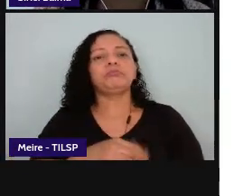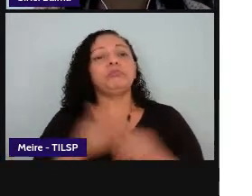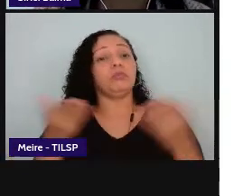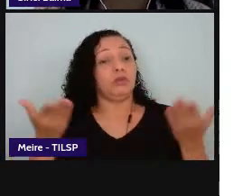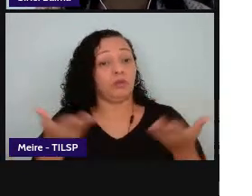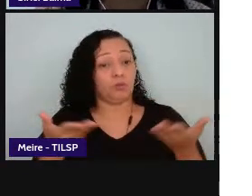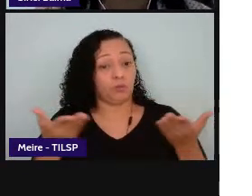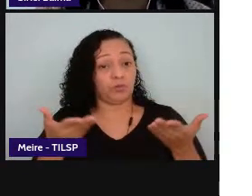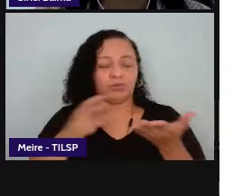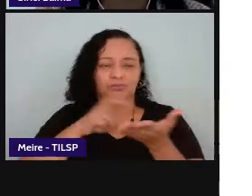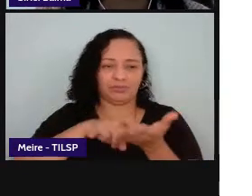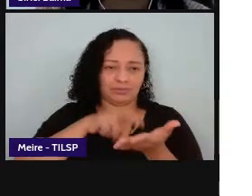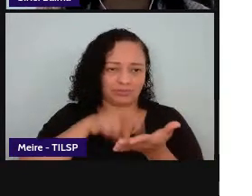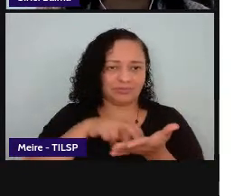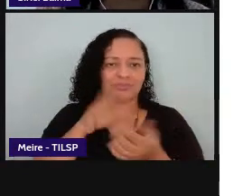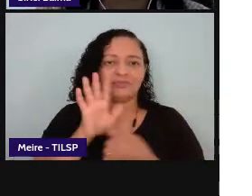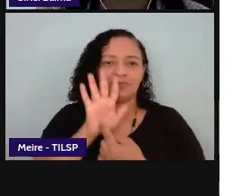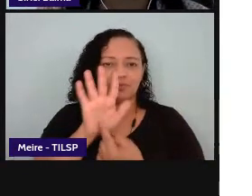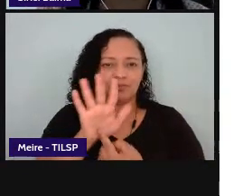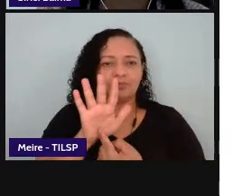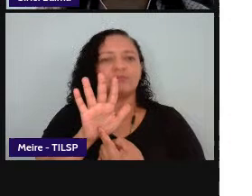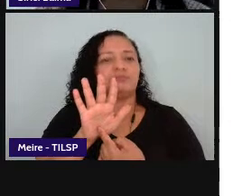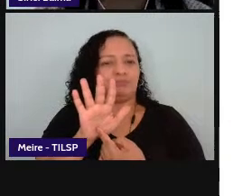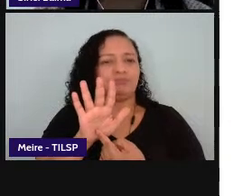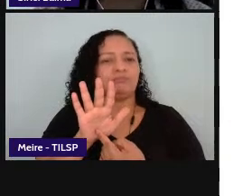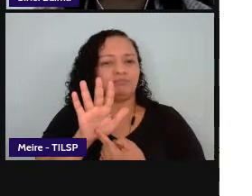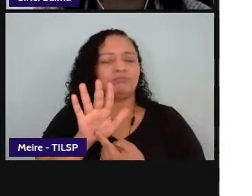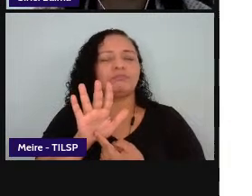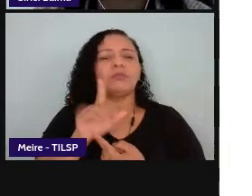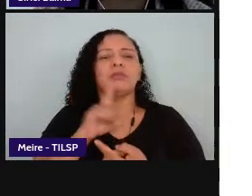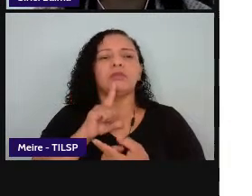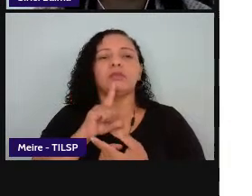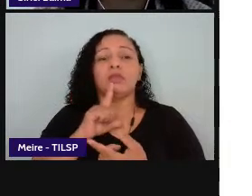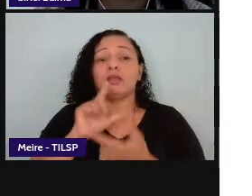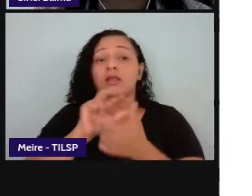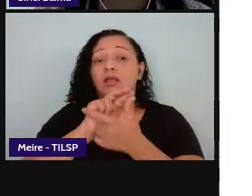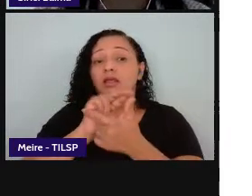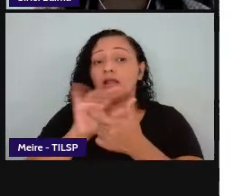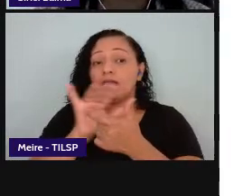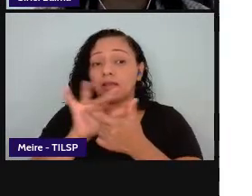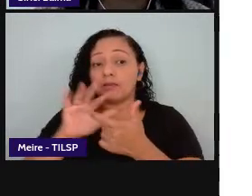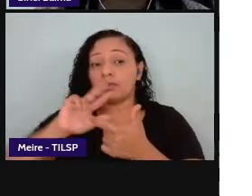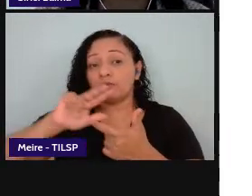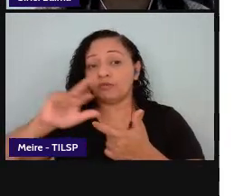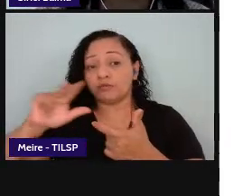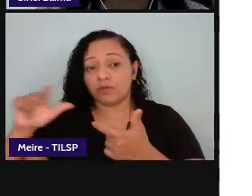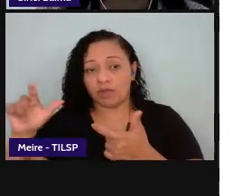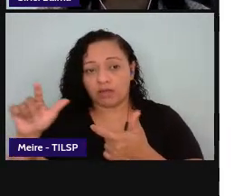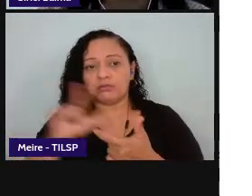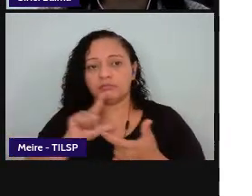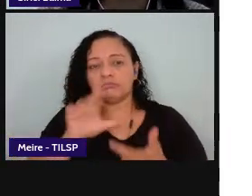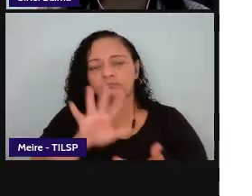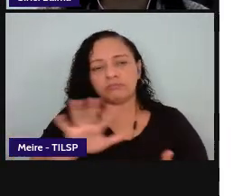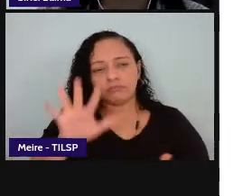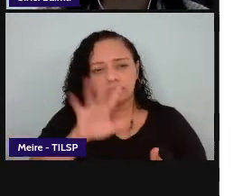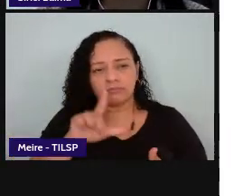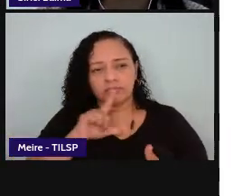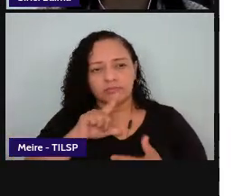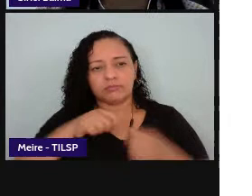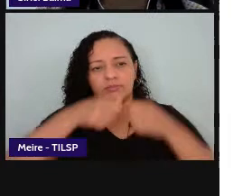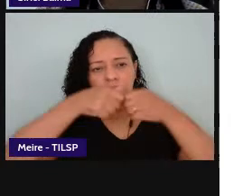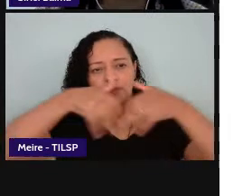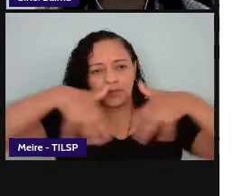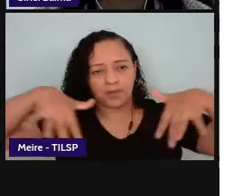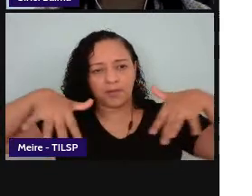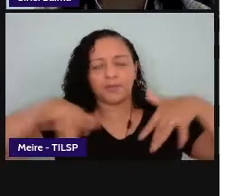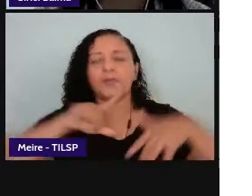o mapa dos multiletramentos na perspectiva de do material da Roxane hoje a partir do próprio manifesto dos